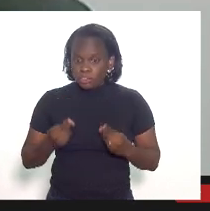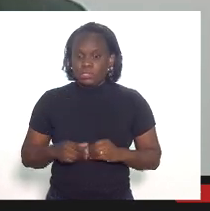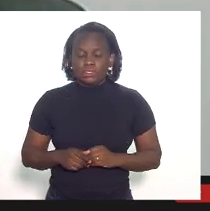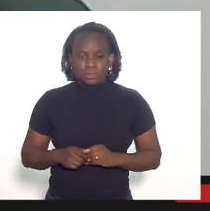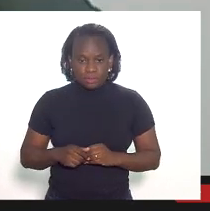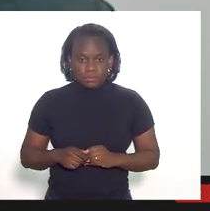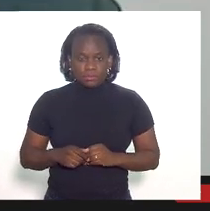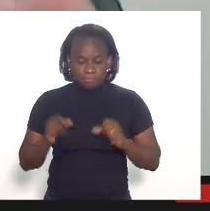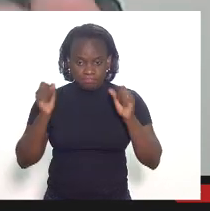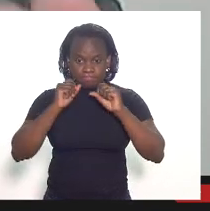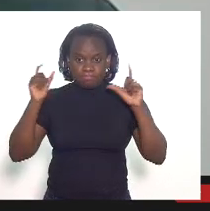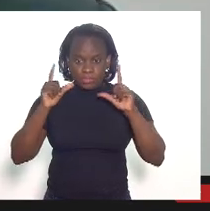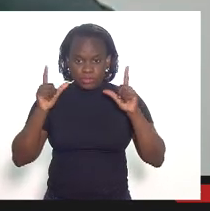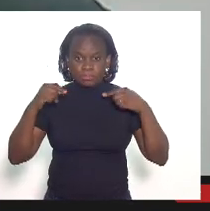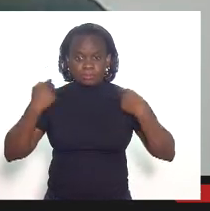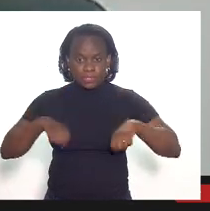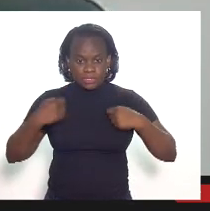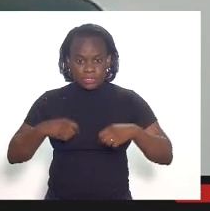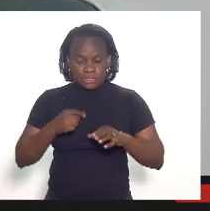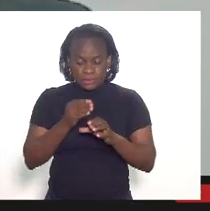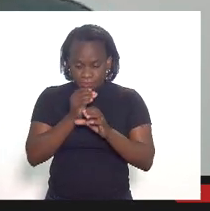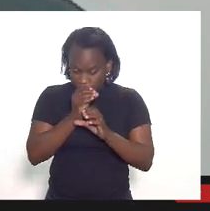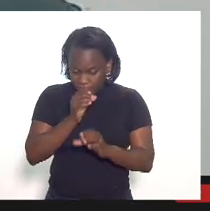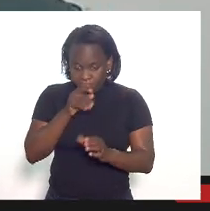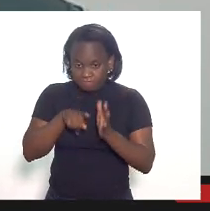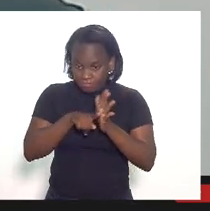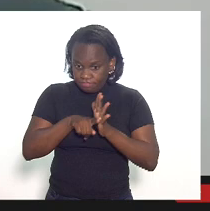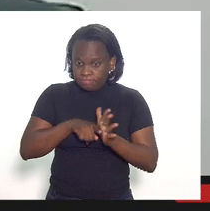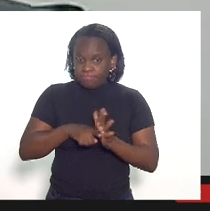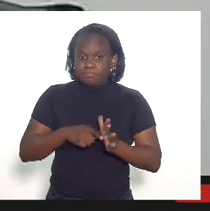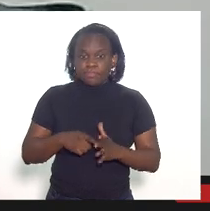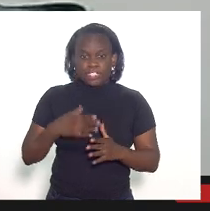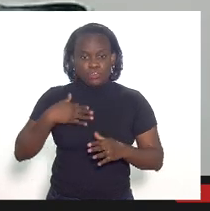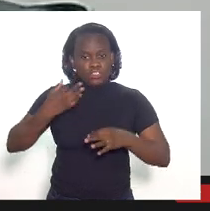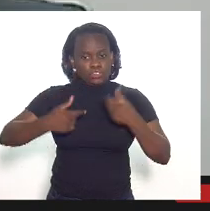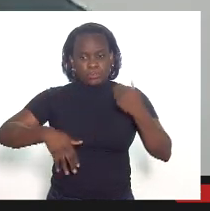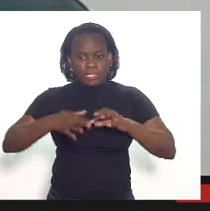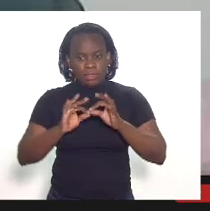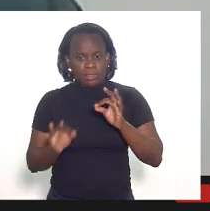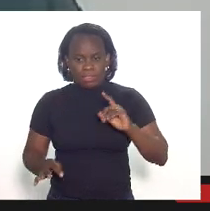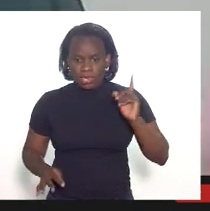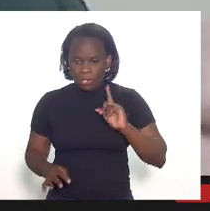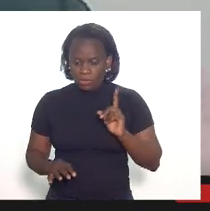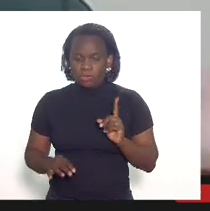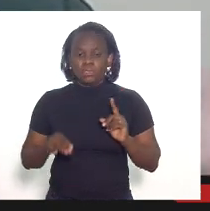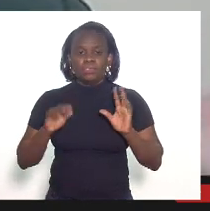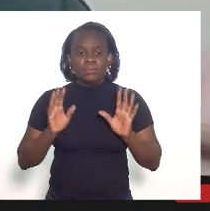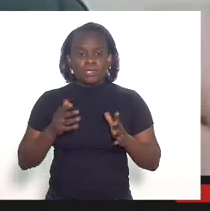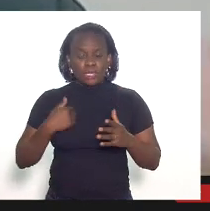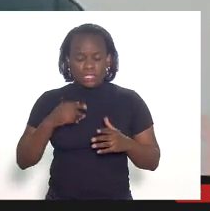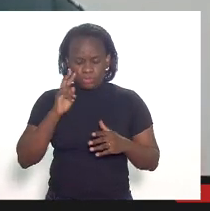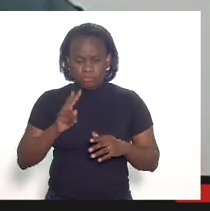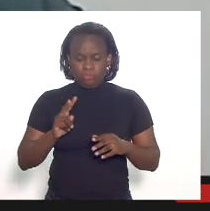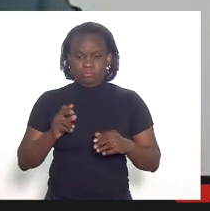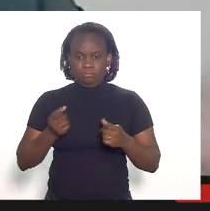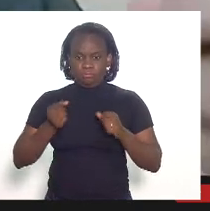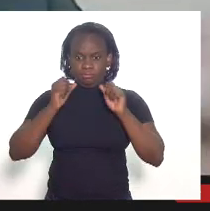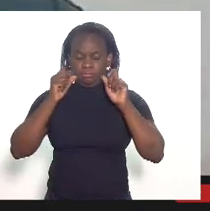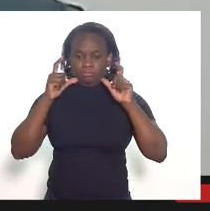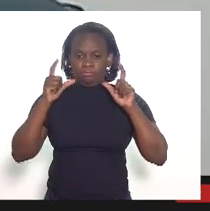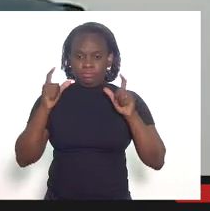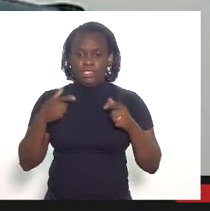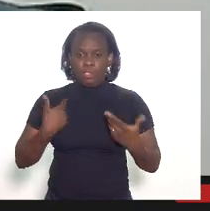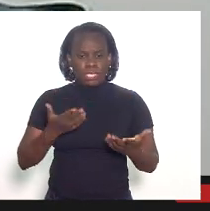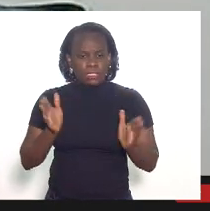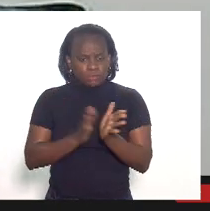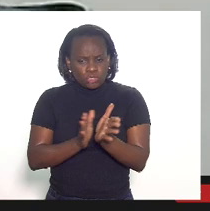atenção e requer uma lupa efetiva então eu não vou me alongar na minha fala quero dizer que os pontos me chamaram a atenção quero elogiar